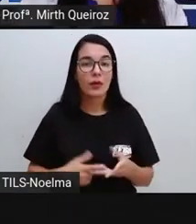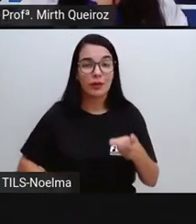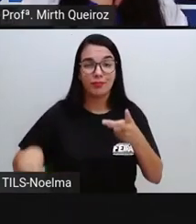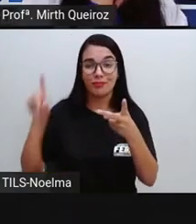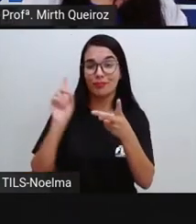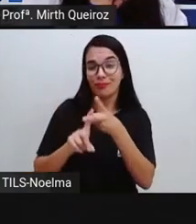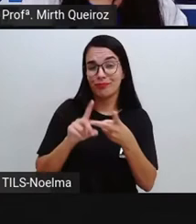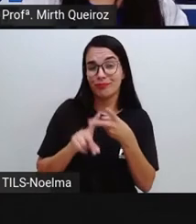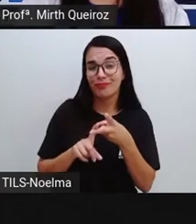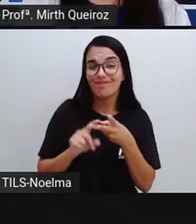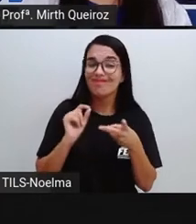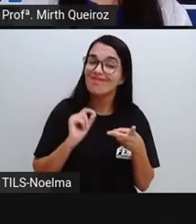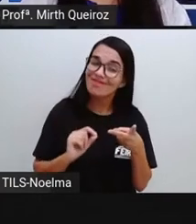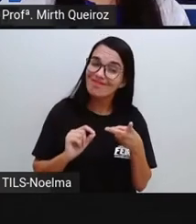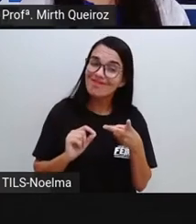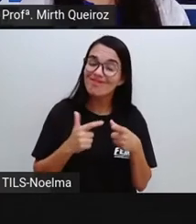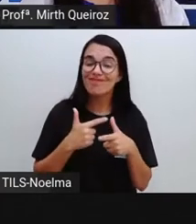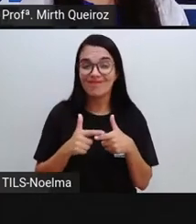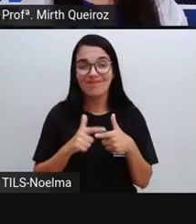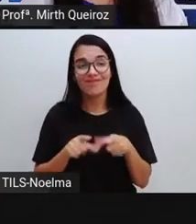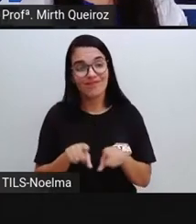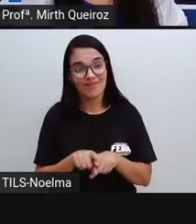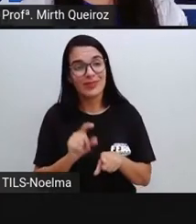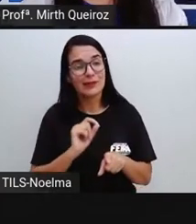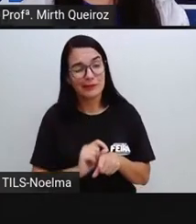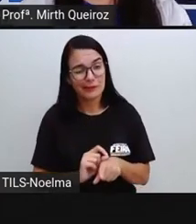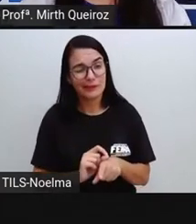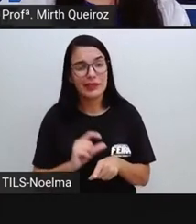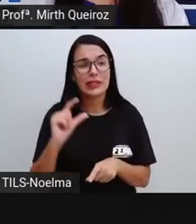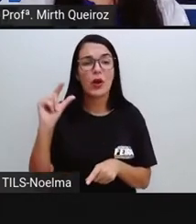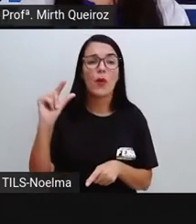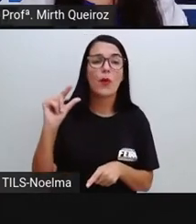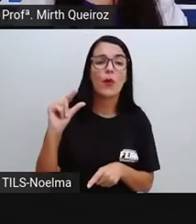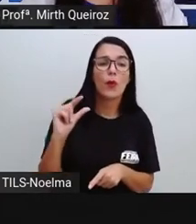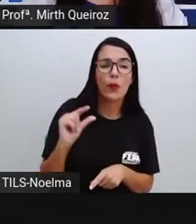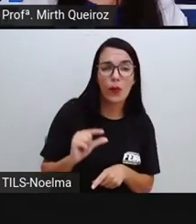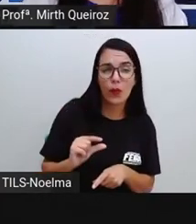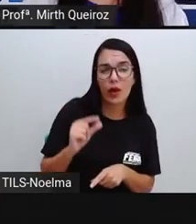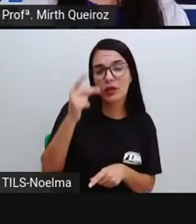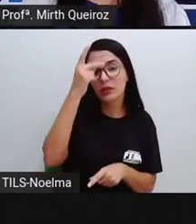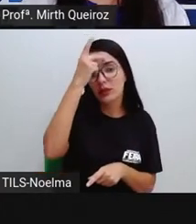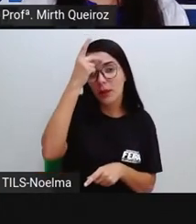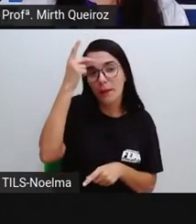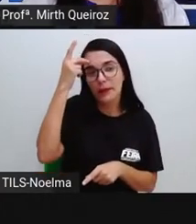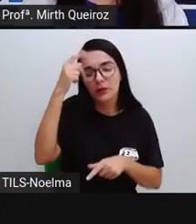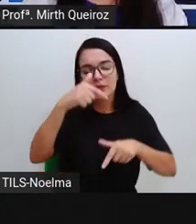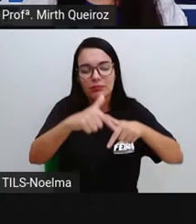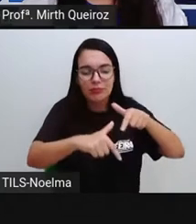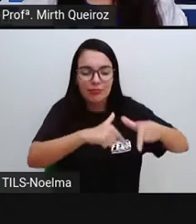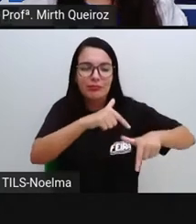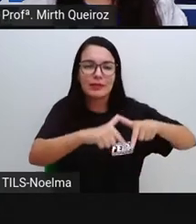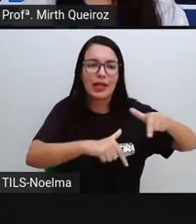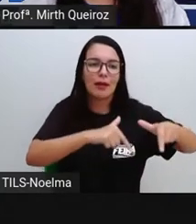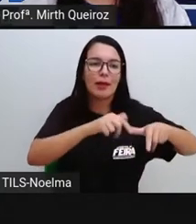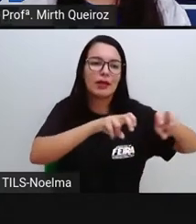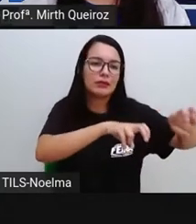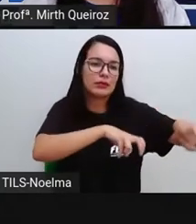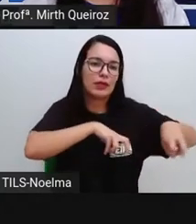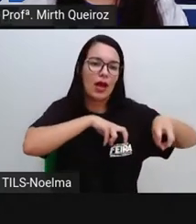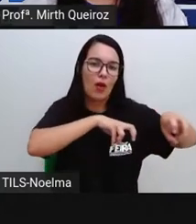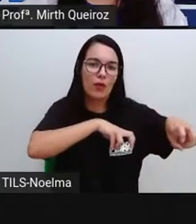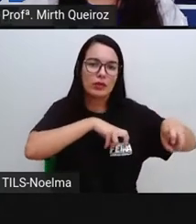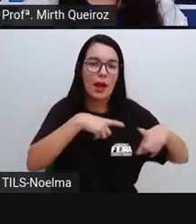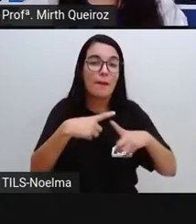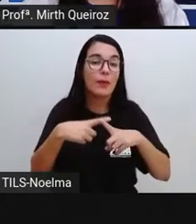E também, consequentemente, vai haver a redução dos números de trabalhadores rurais, uma